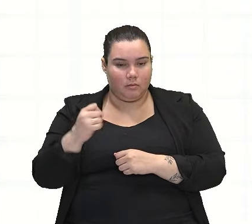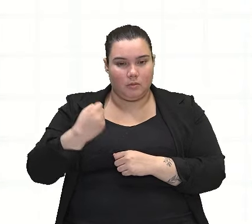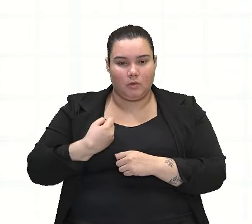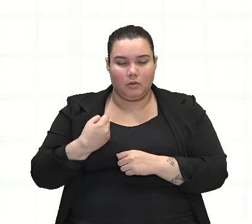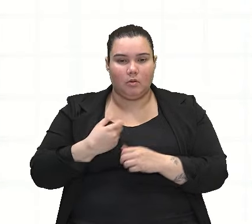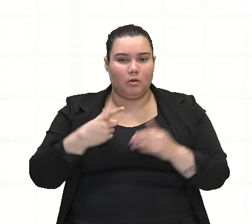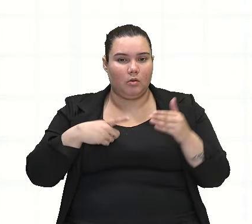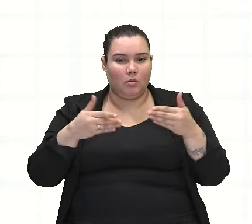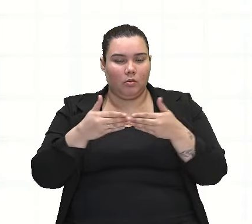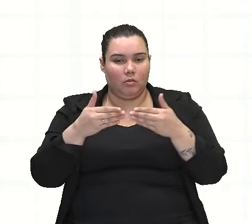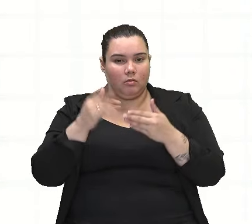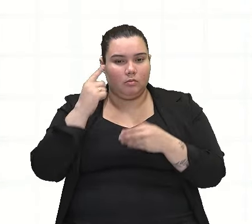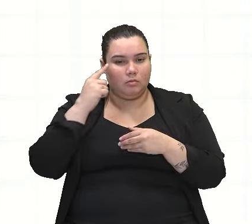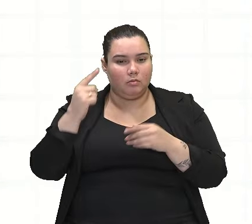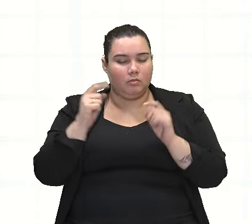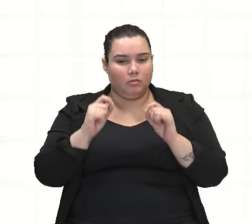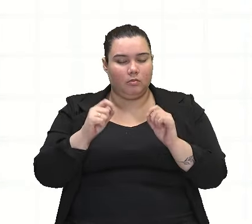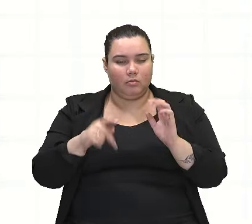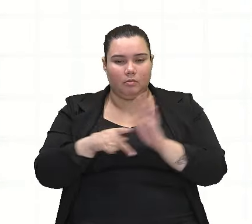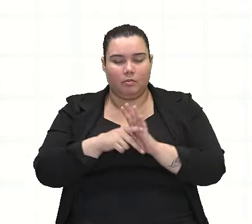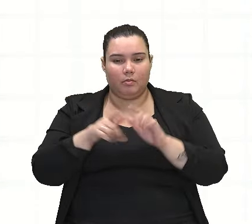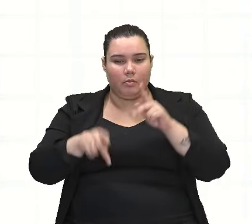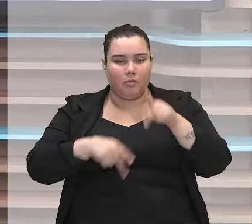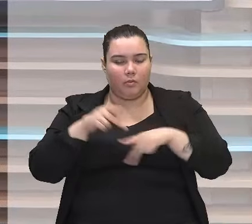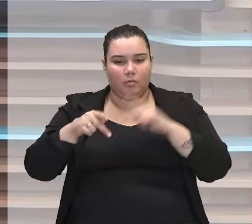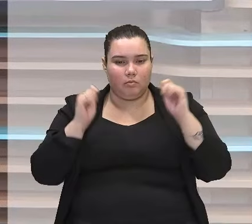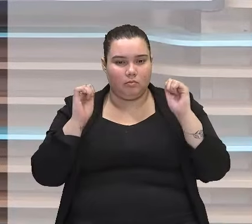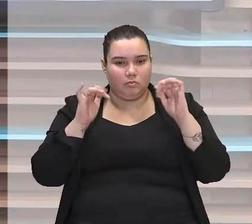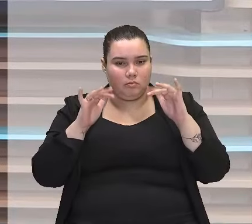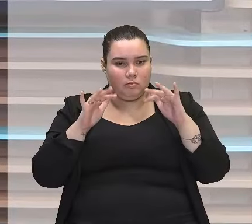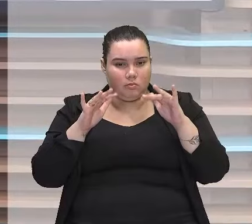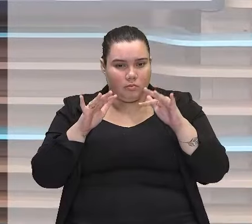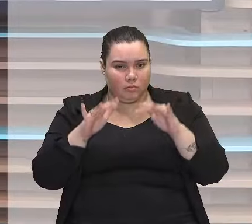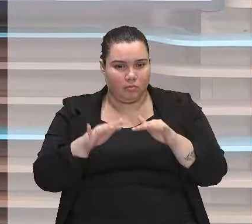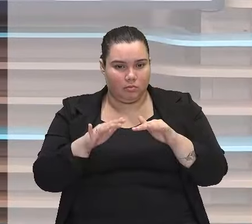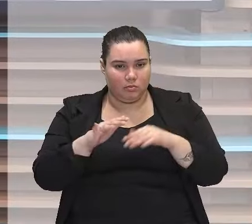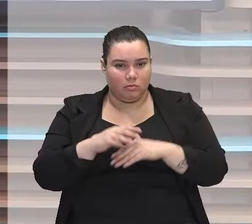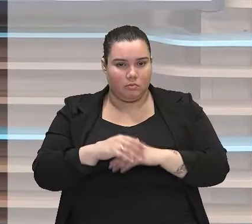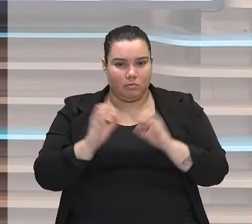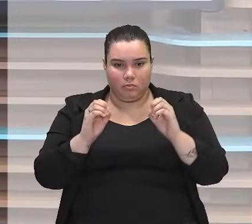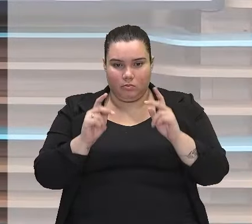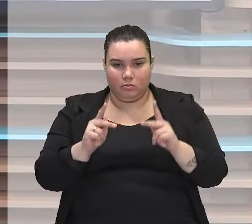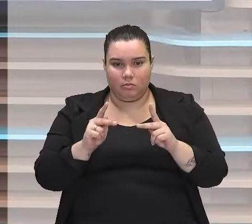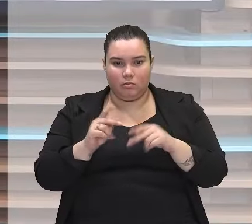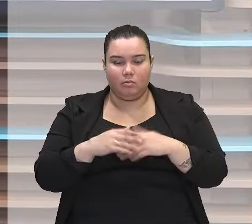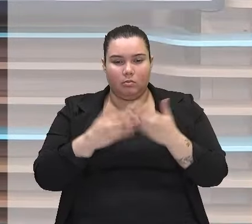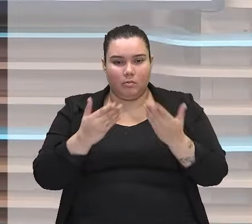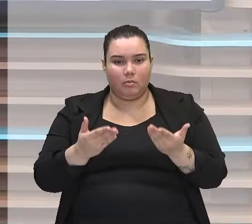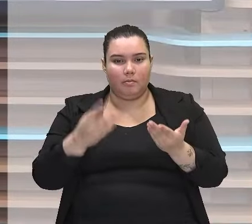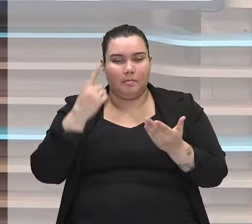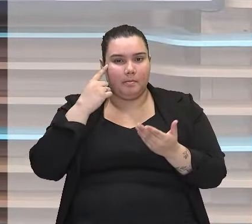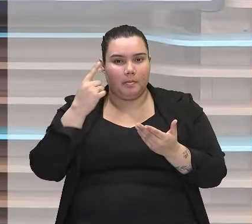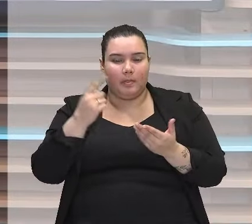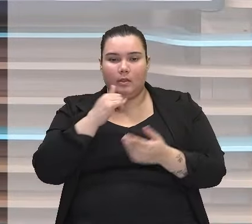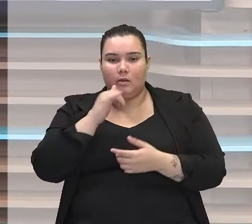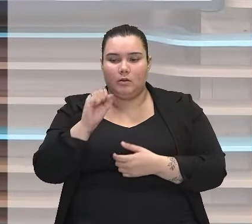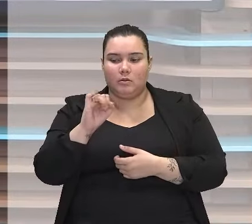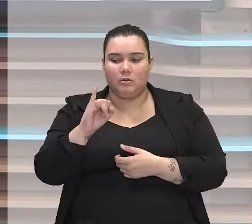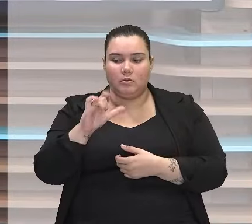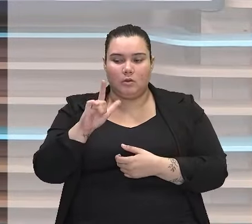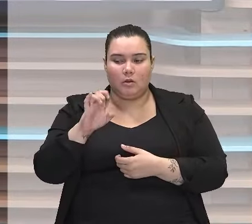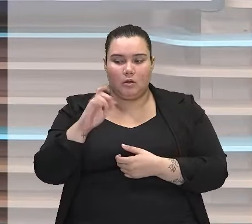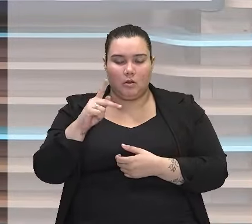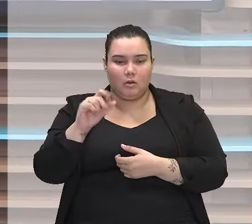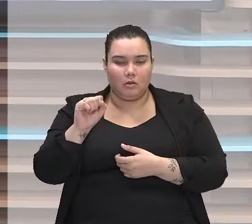Concordando com a ideia de multidão, com a ideia de muitas pessoas. Ok? Exatamente quando a pensa em cilépse de número,